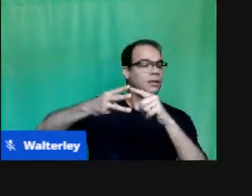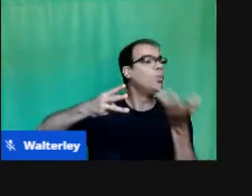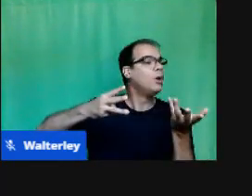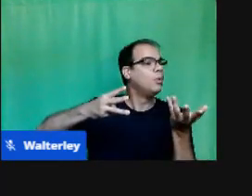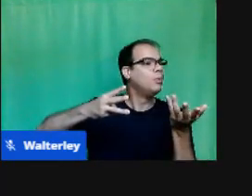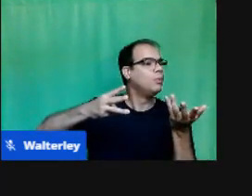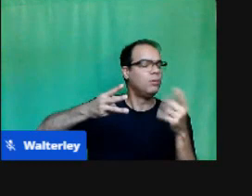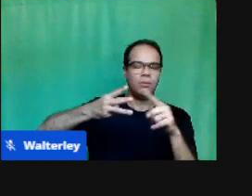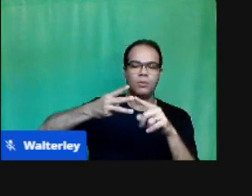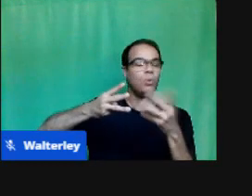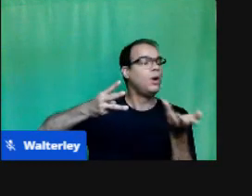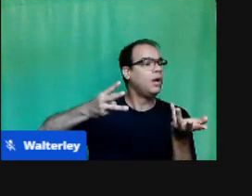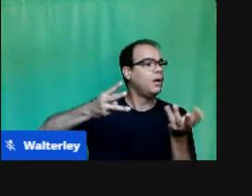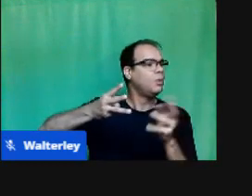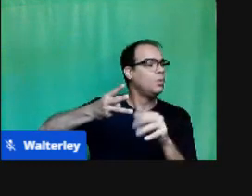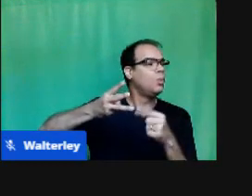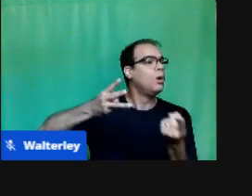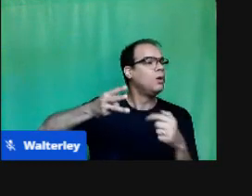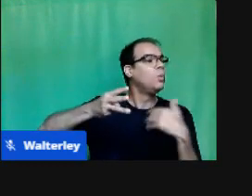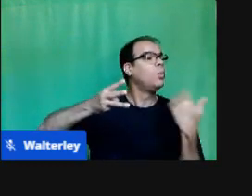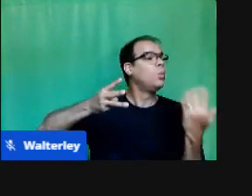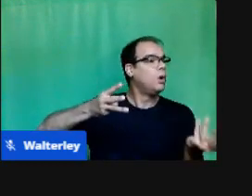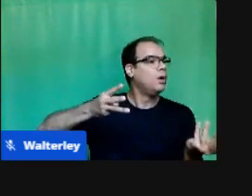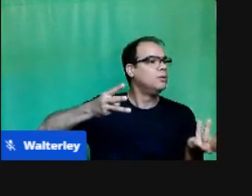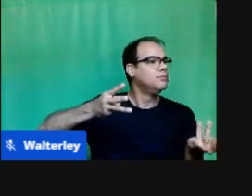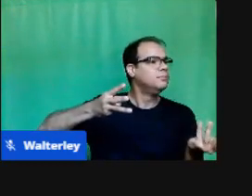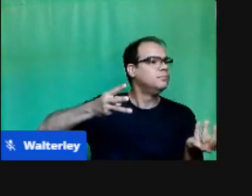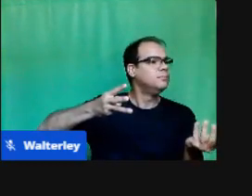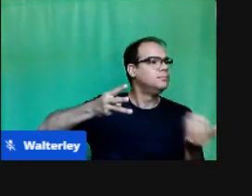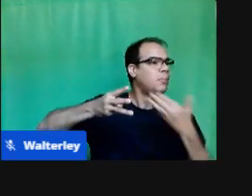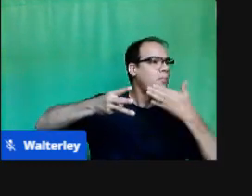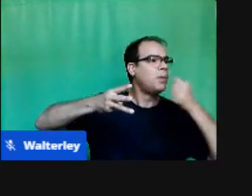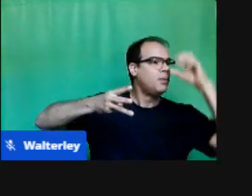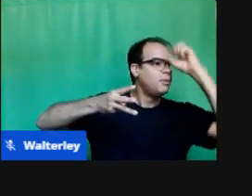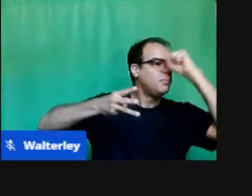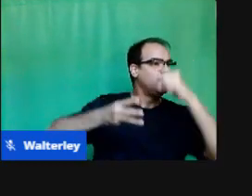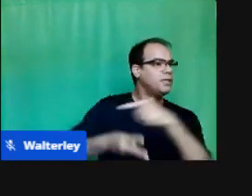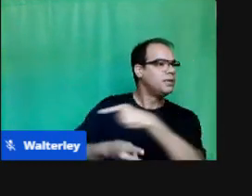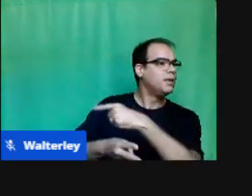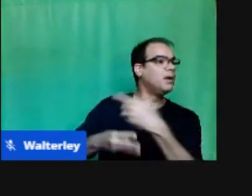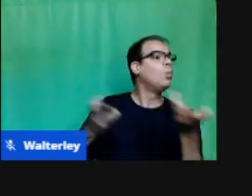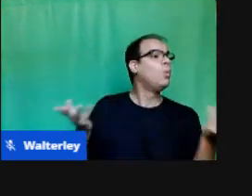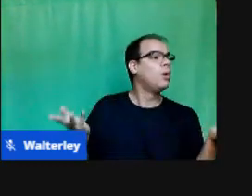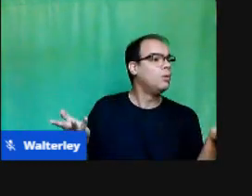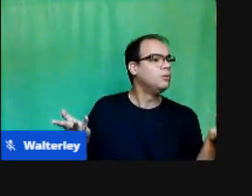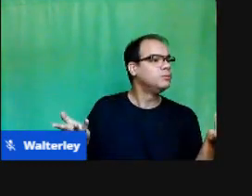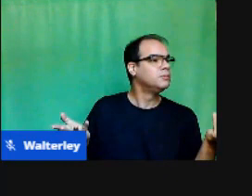está De acordo Com a realidade Daquela Comunidade Né Pode passar Professor